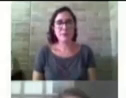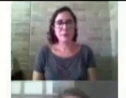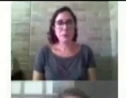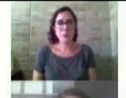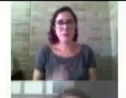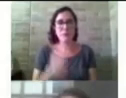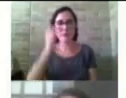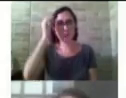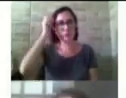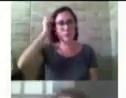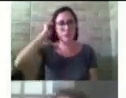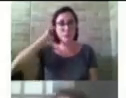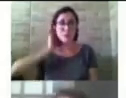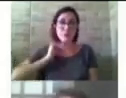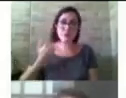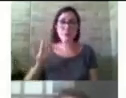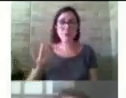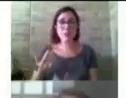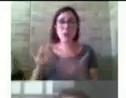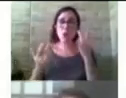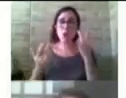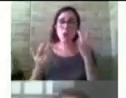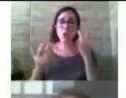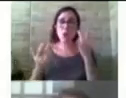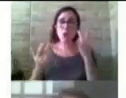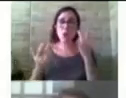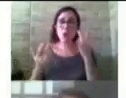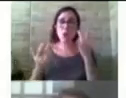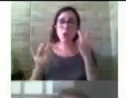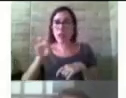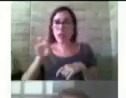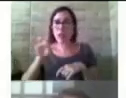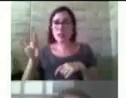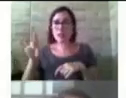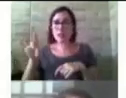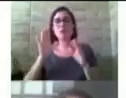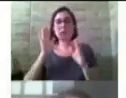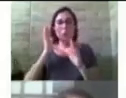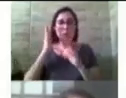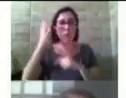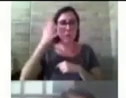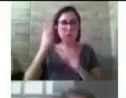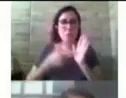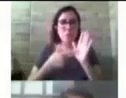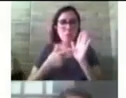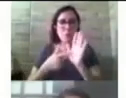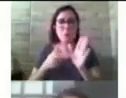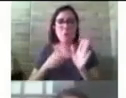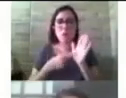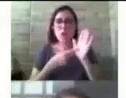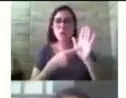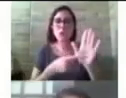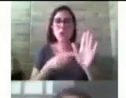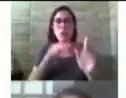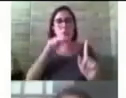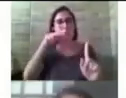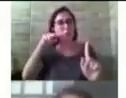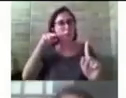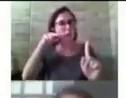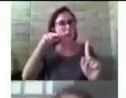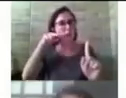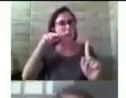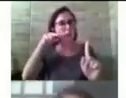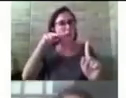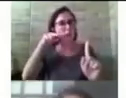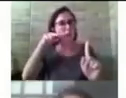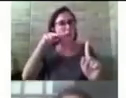Eu acho que cada um de vocês falou um pouco sobre diferentes perspectivas de acessibilidade. A Priscila trouxe para a gente